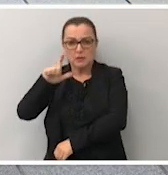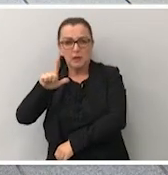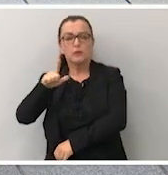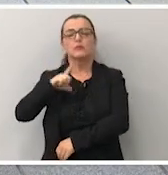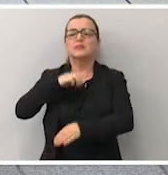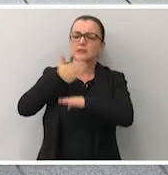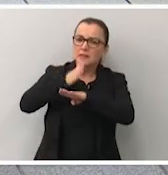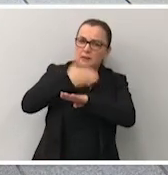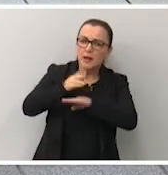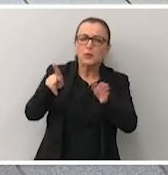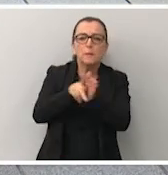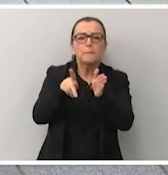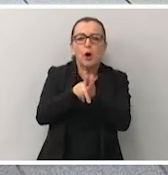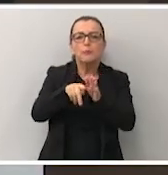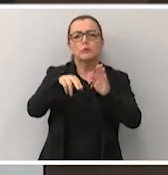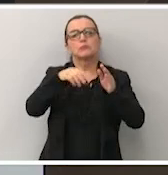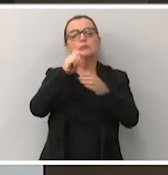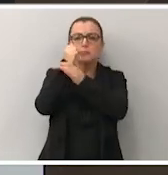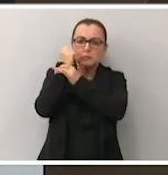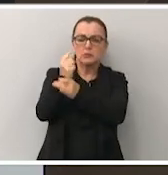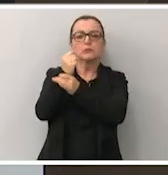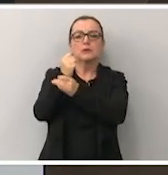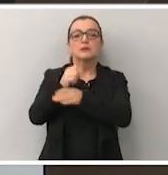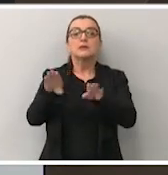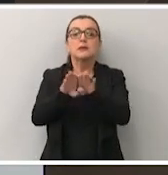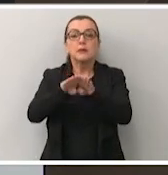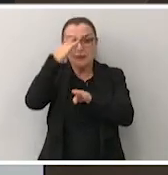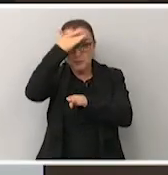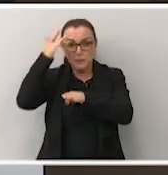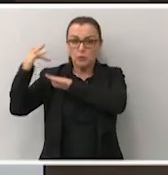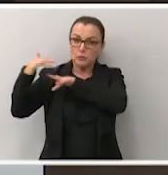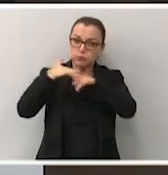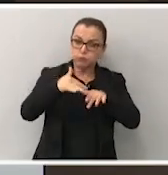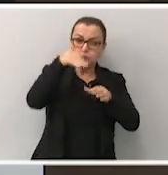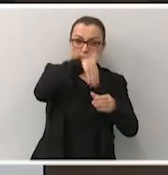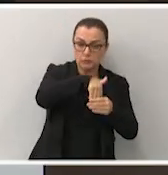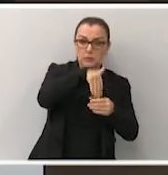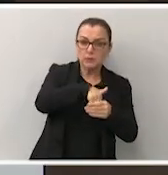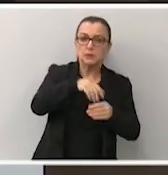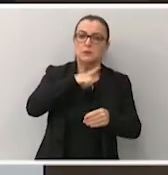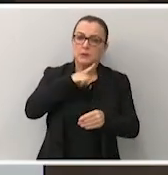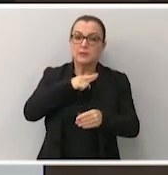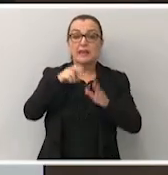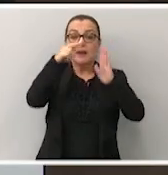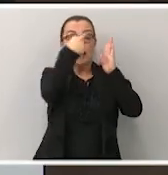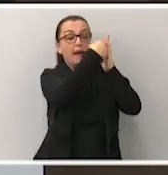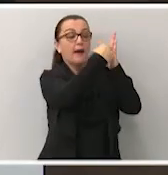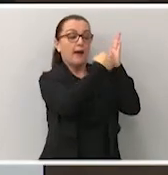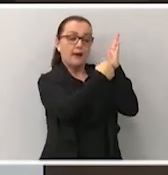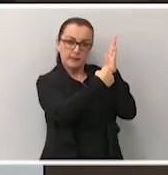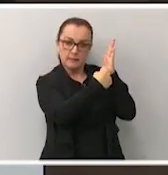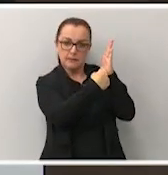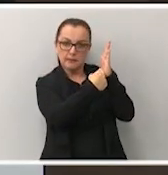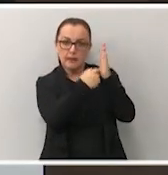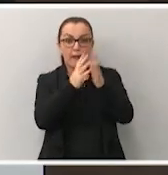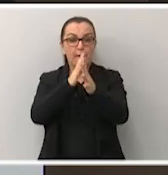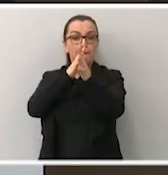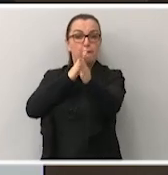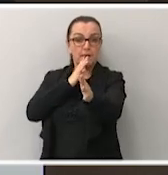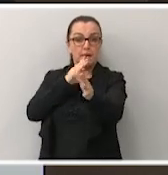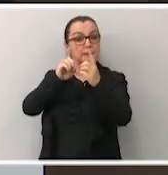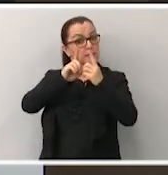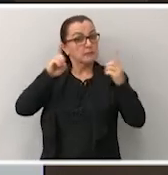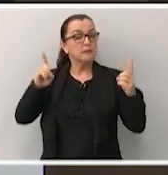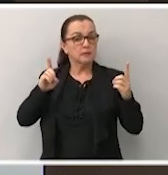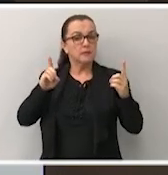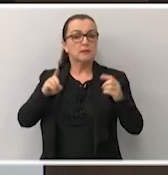serão treinados para esse protocolo de segurança. E os eleitores também terão regramentos de maior distanciamento entre